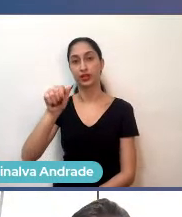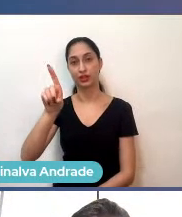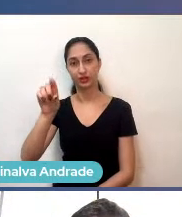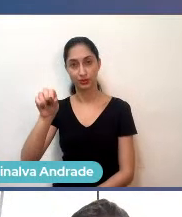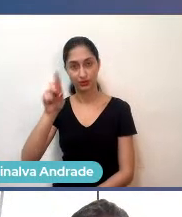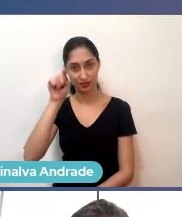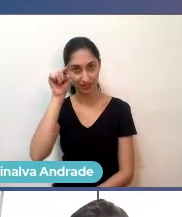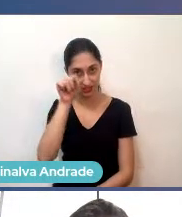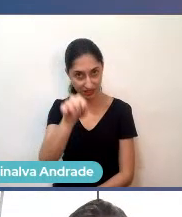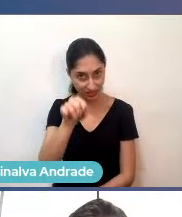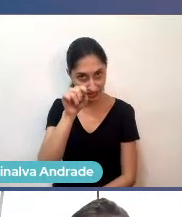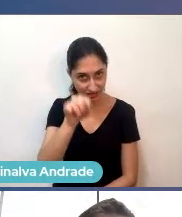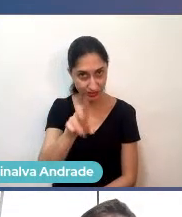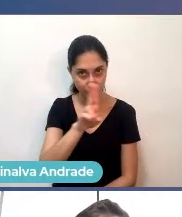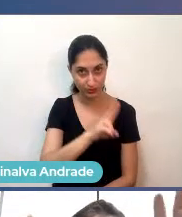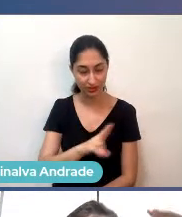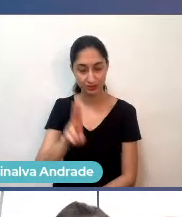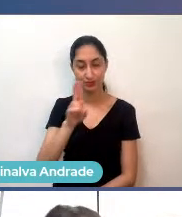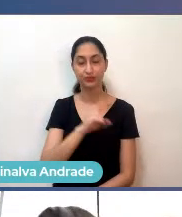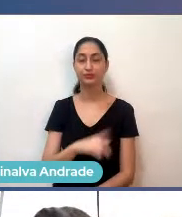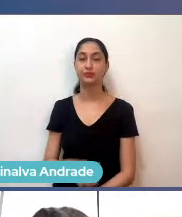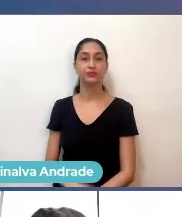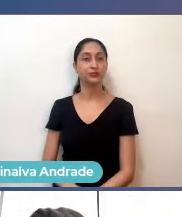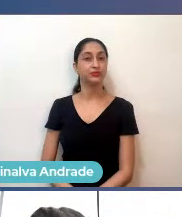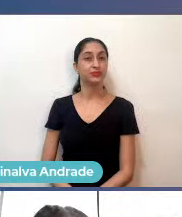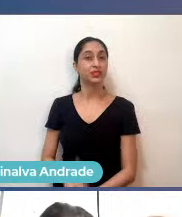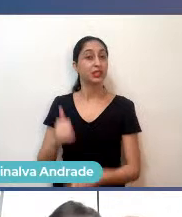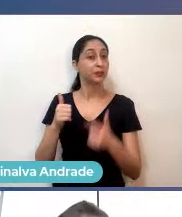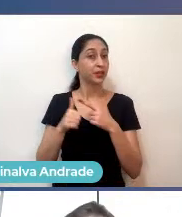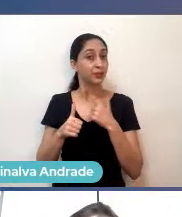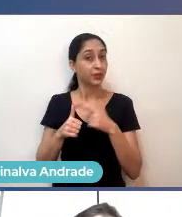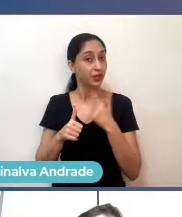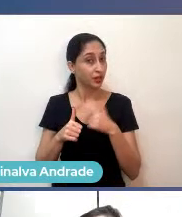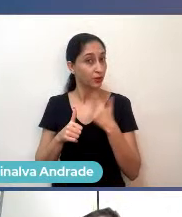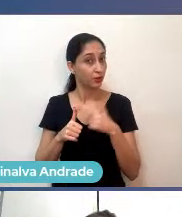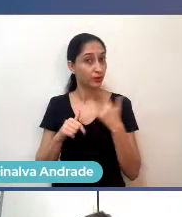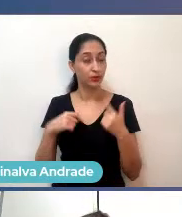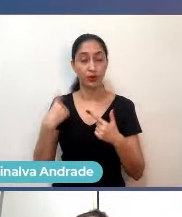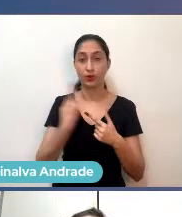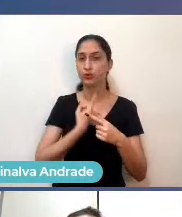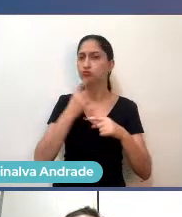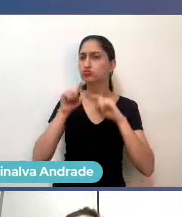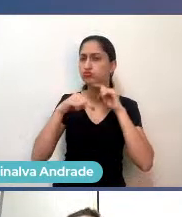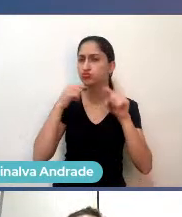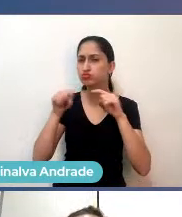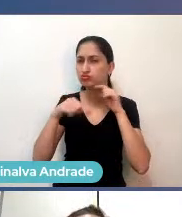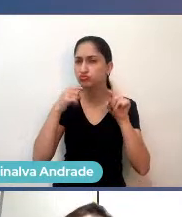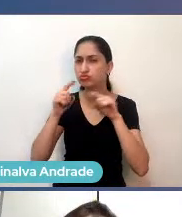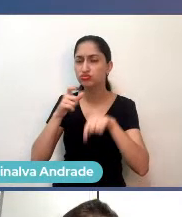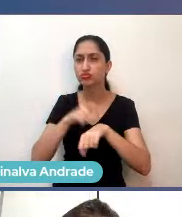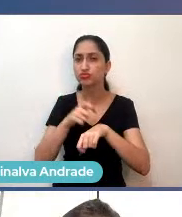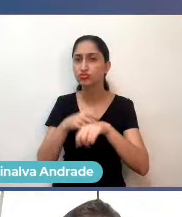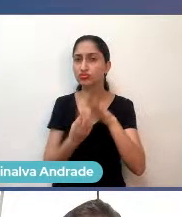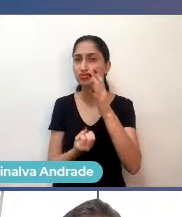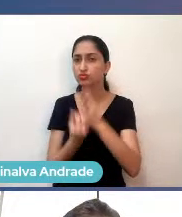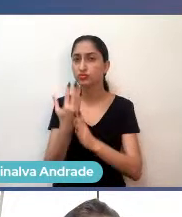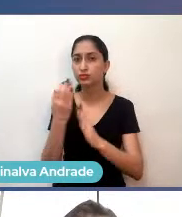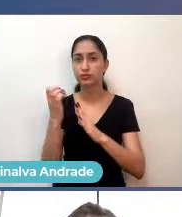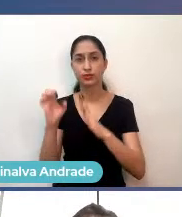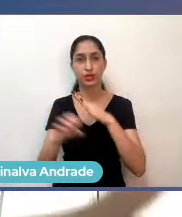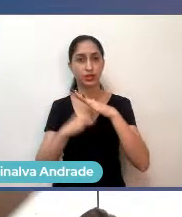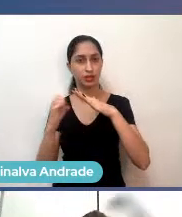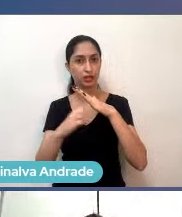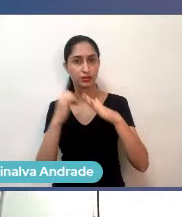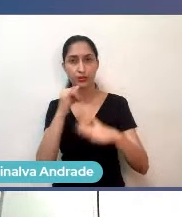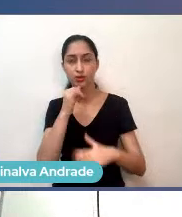E aí, o primeiro dilema de quando a gente estava dentro da, né, criando a empresa era, tá bom, a gente tem um mercado